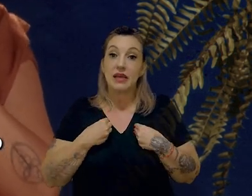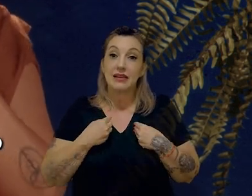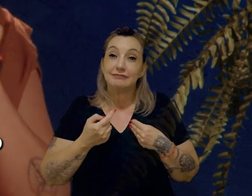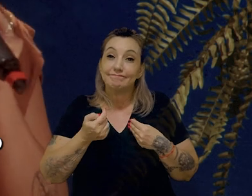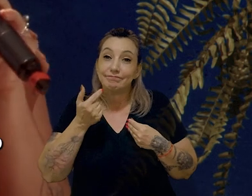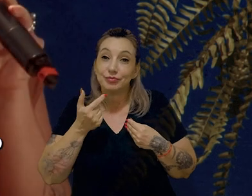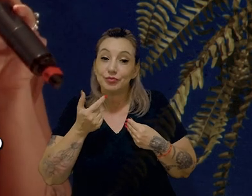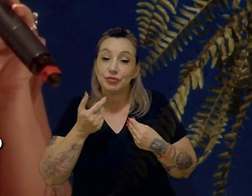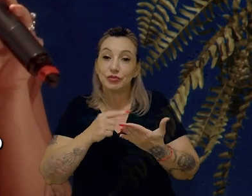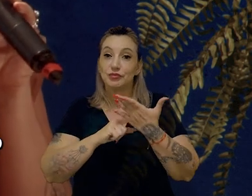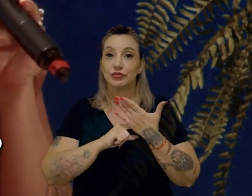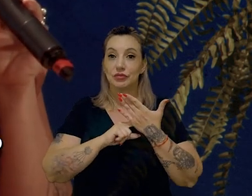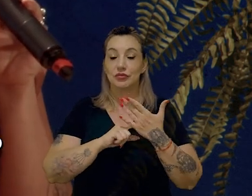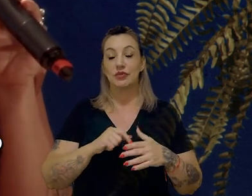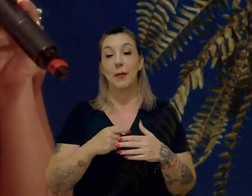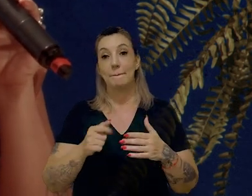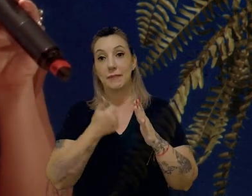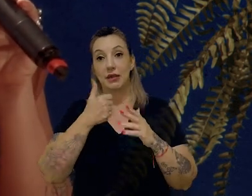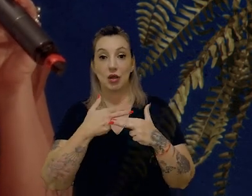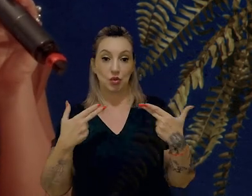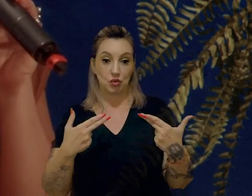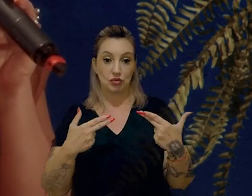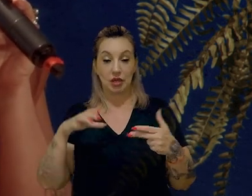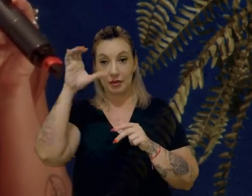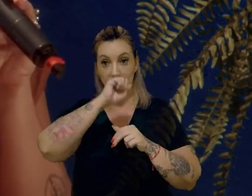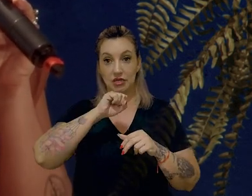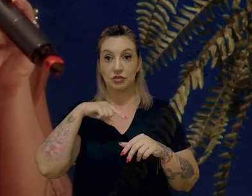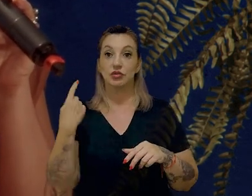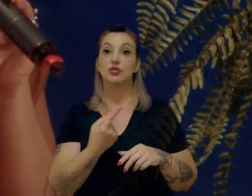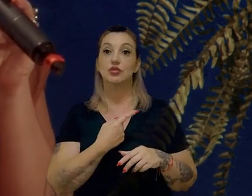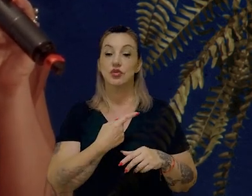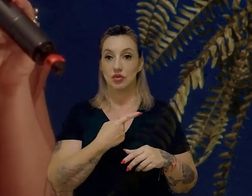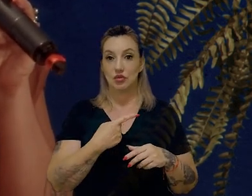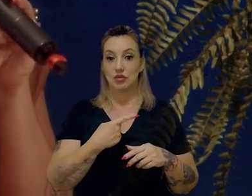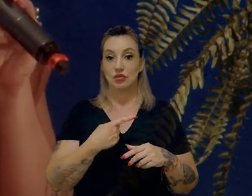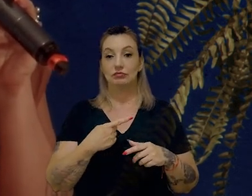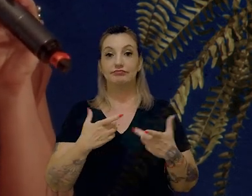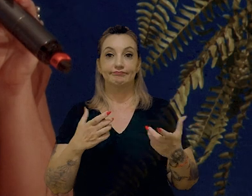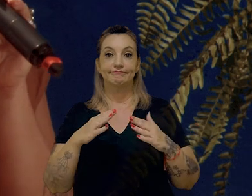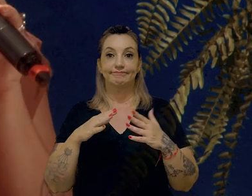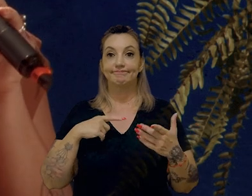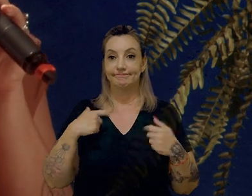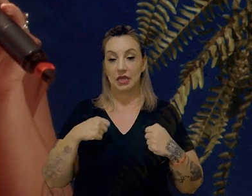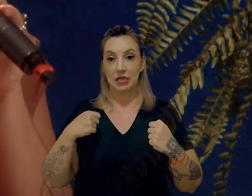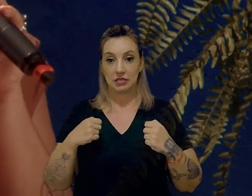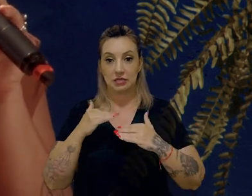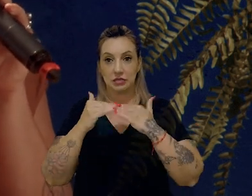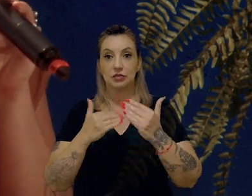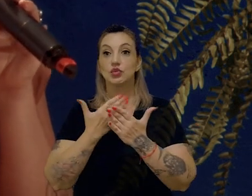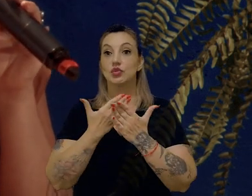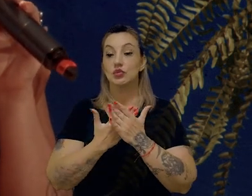Então, acho que esse é um primeiro ponto, também de aprendizado do nosso lado, que a gente precisou ir